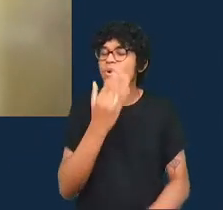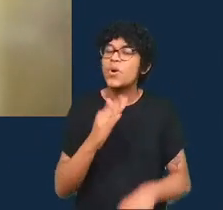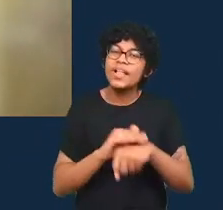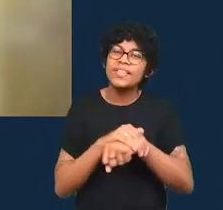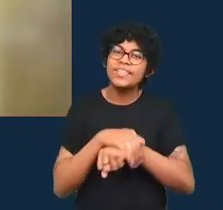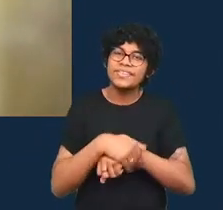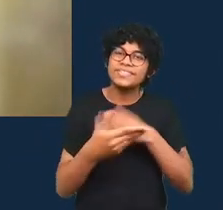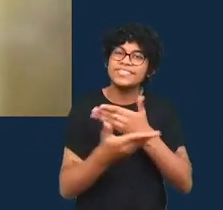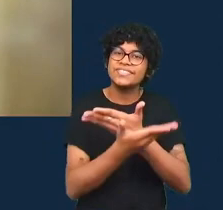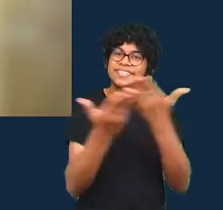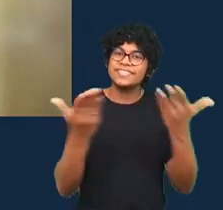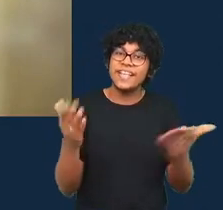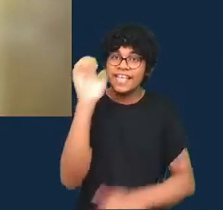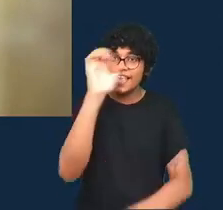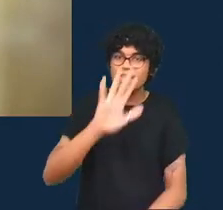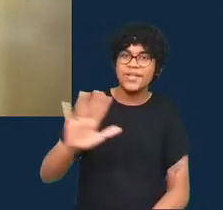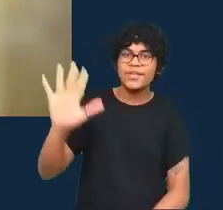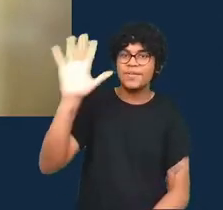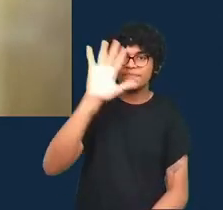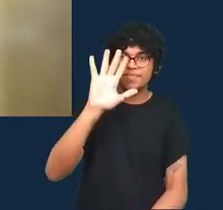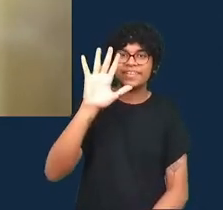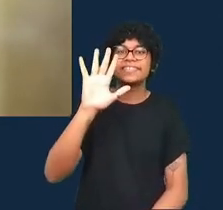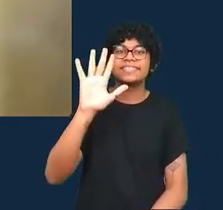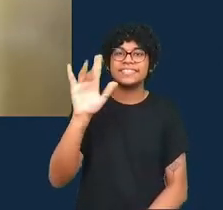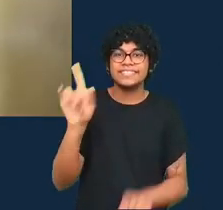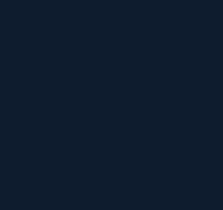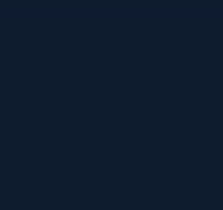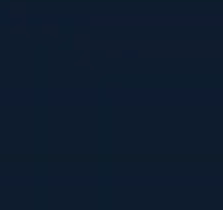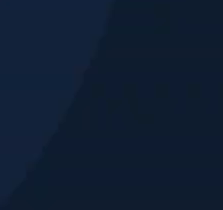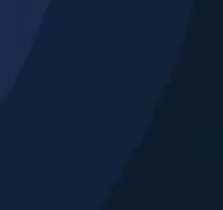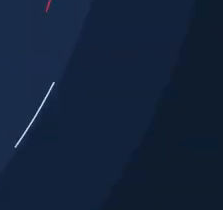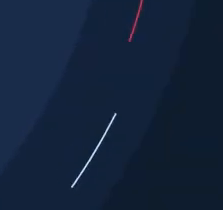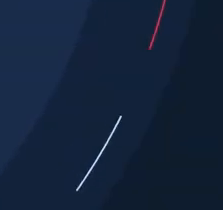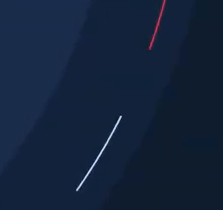vocês da Europa e todo mundo aqui que está no Brasil